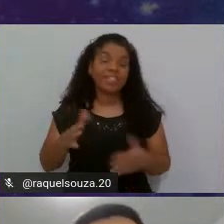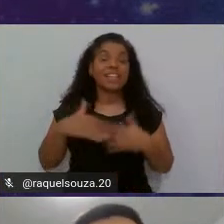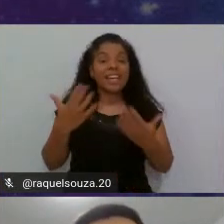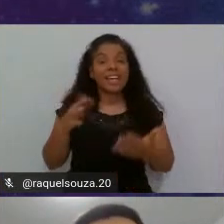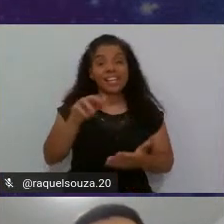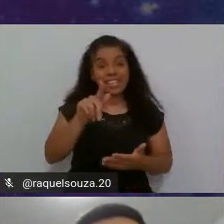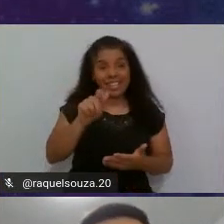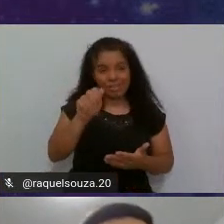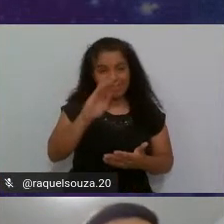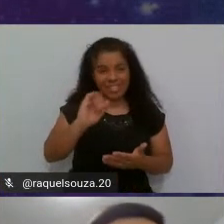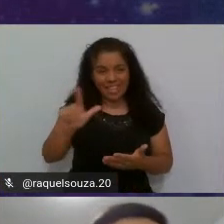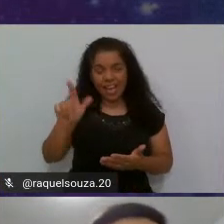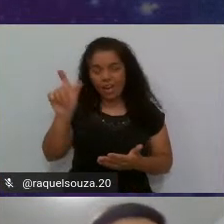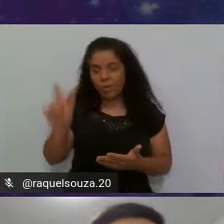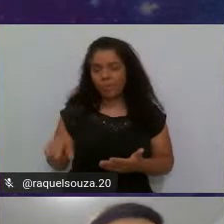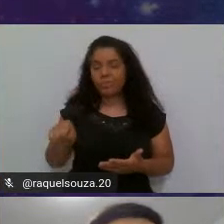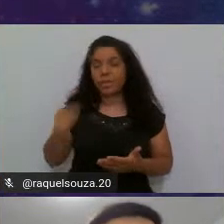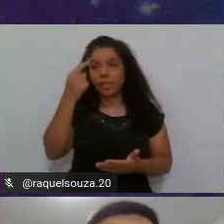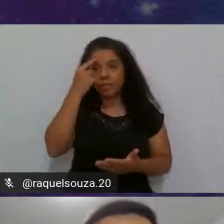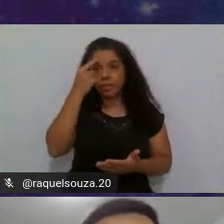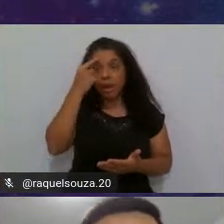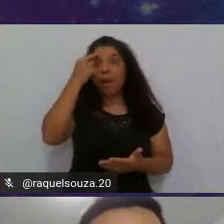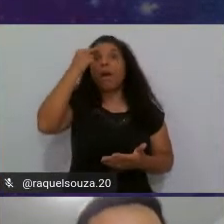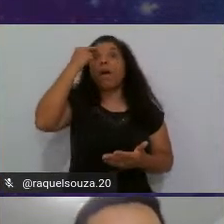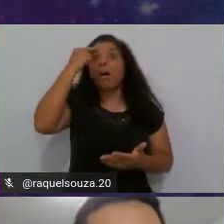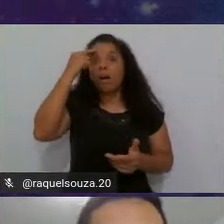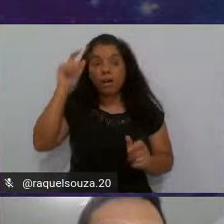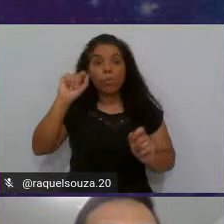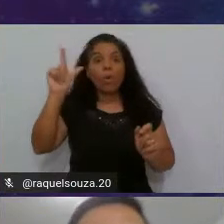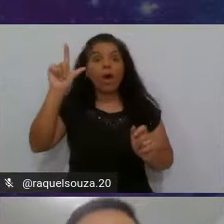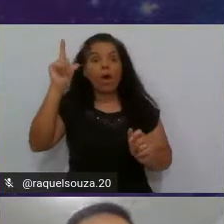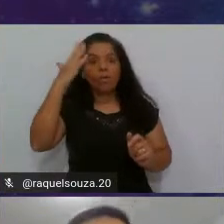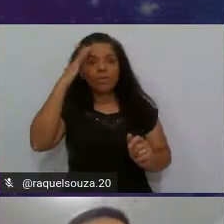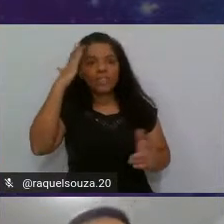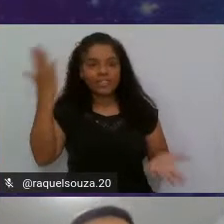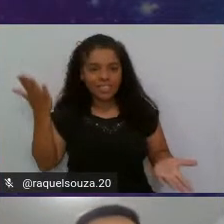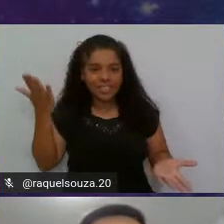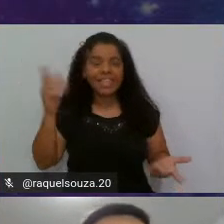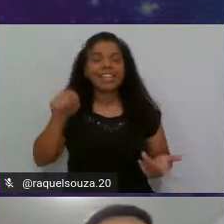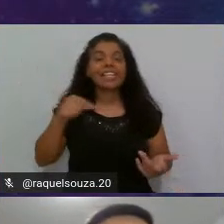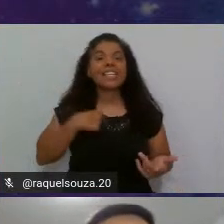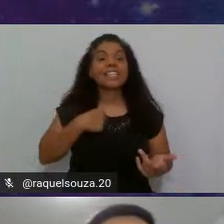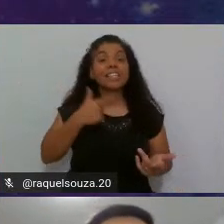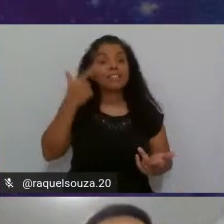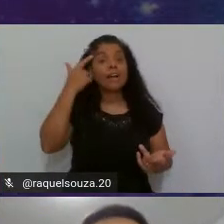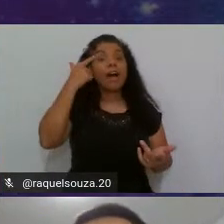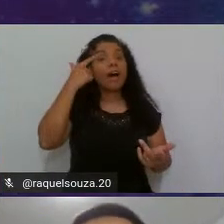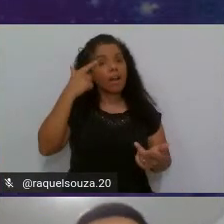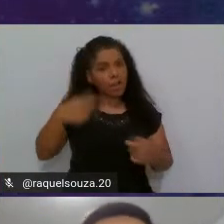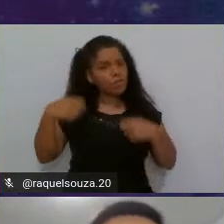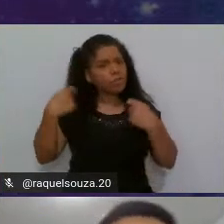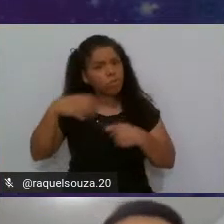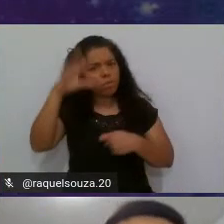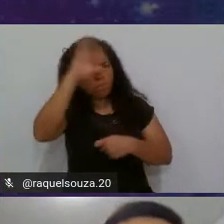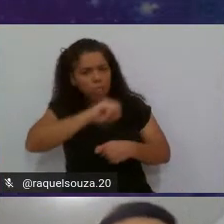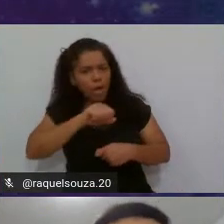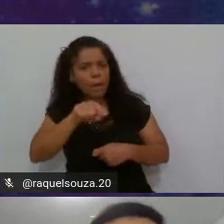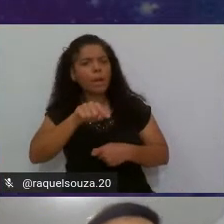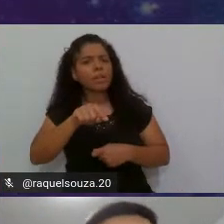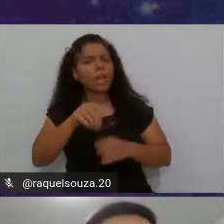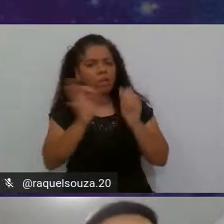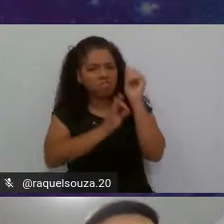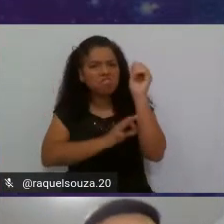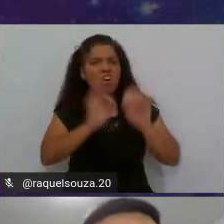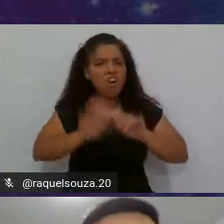teve um estalo, acordou para a vida e decidiu aprender a codar. Ele disse, não, agora eu vou aprender a